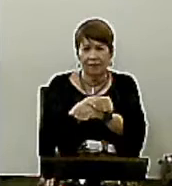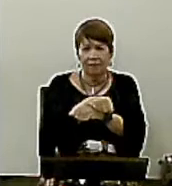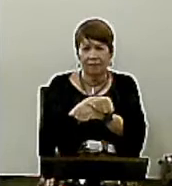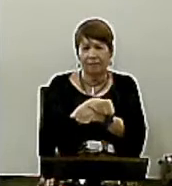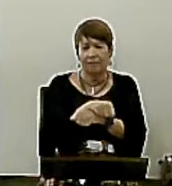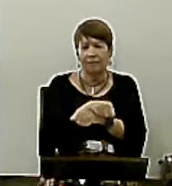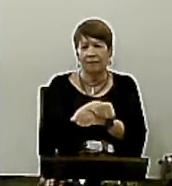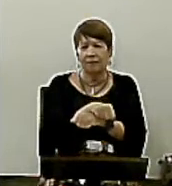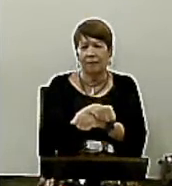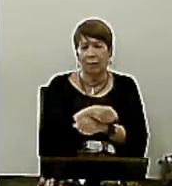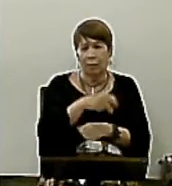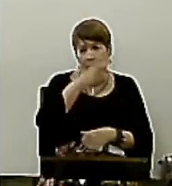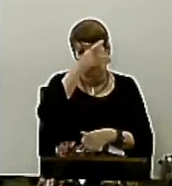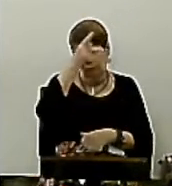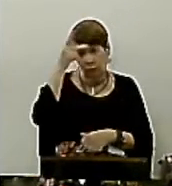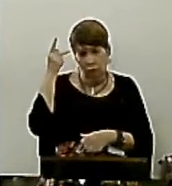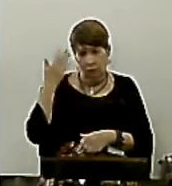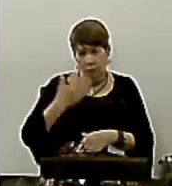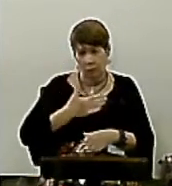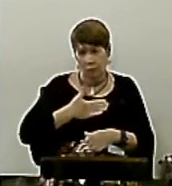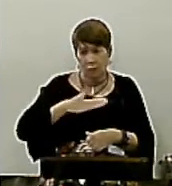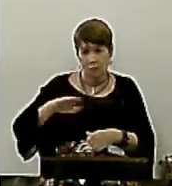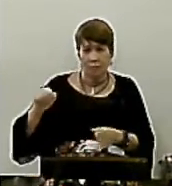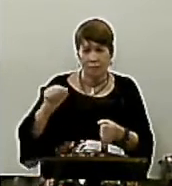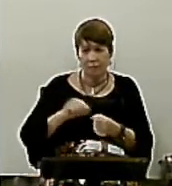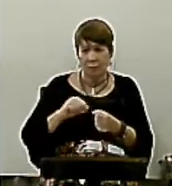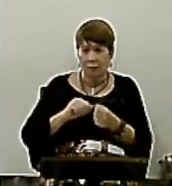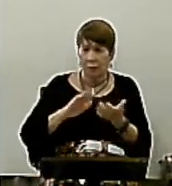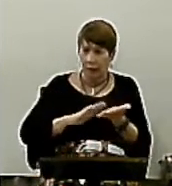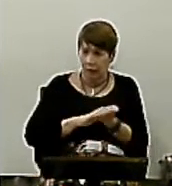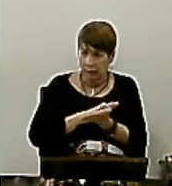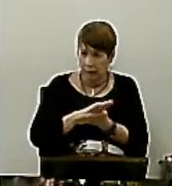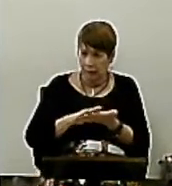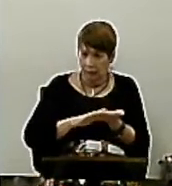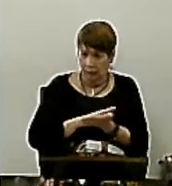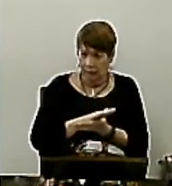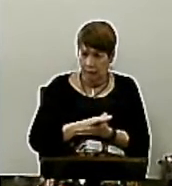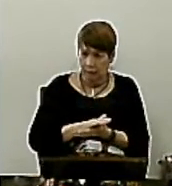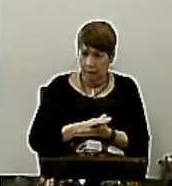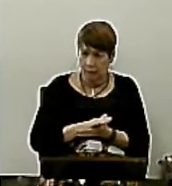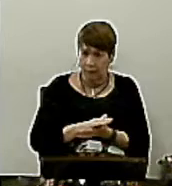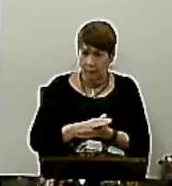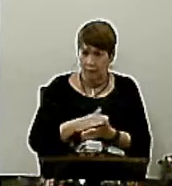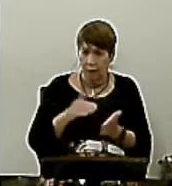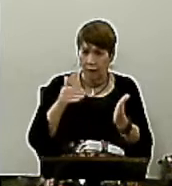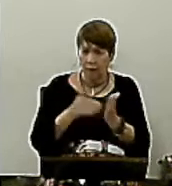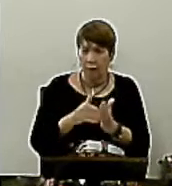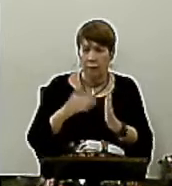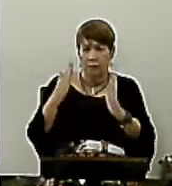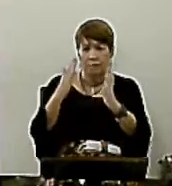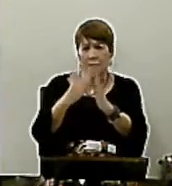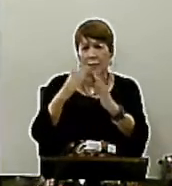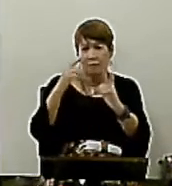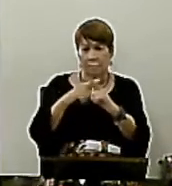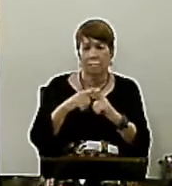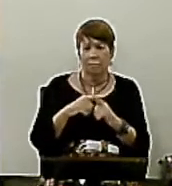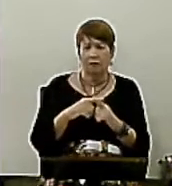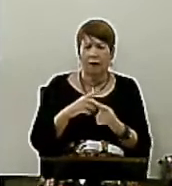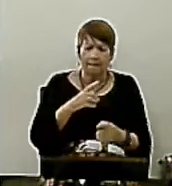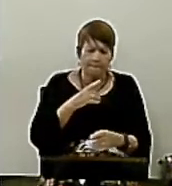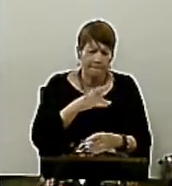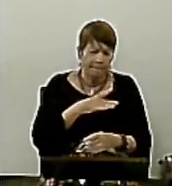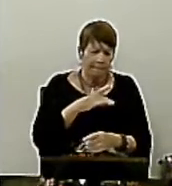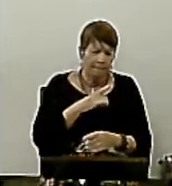Inutiliza Muitas pessoas Não gostam De fazer nada Inclusive na igreja Porque tem medo Medo da crítica